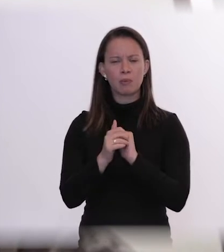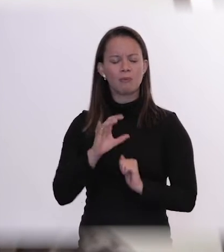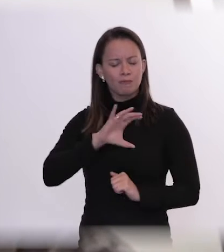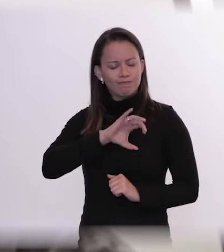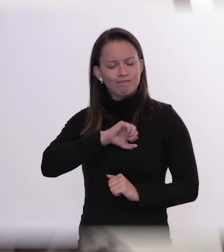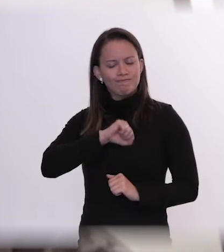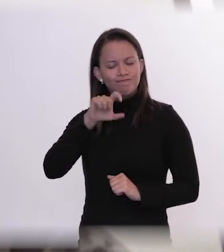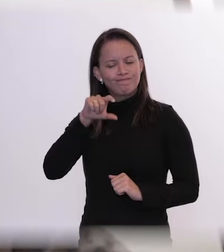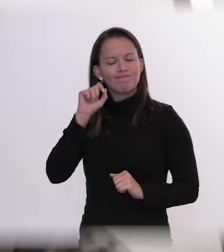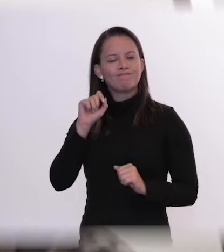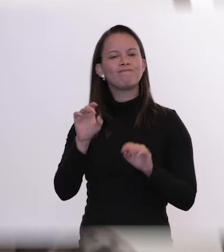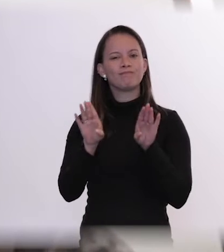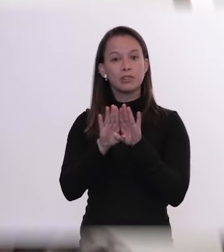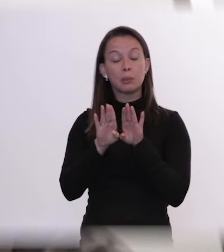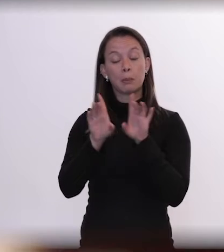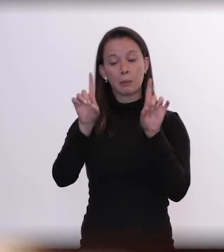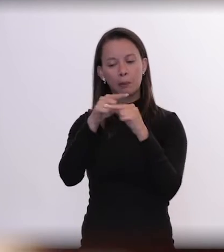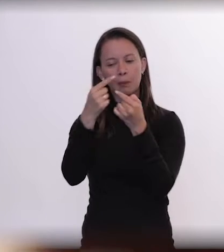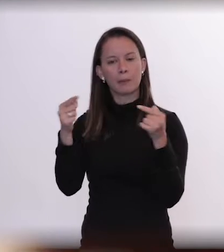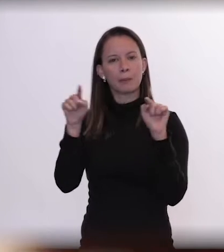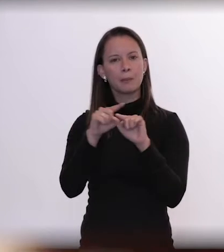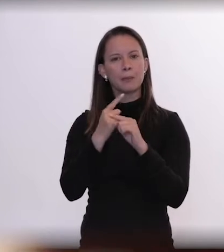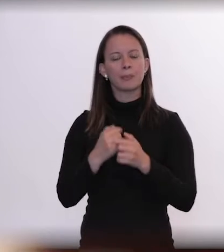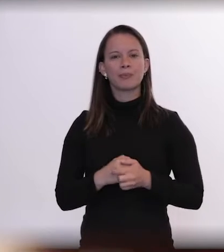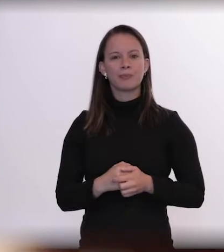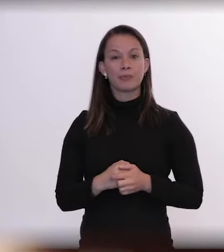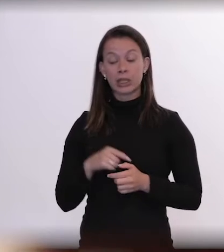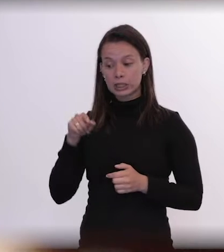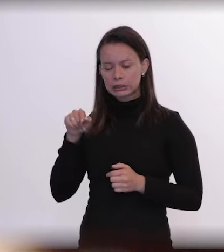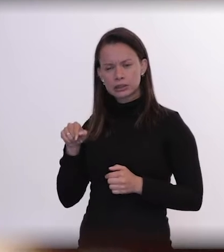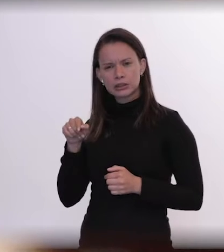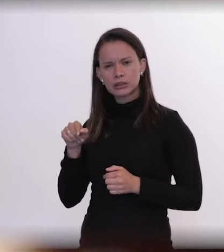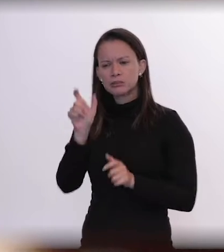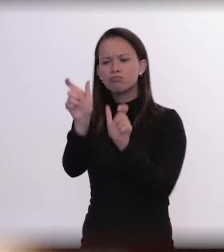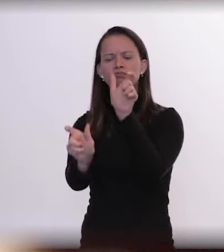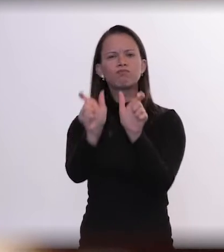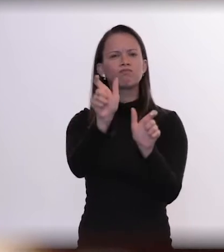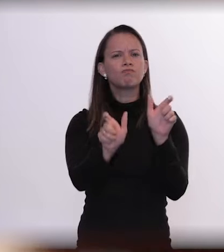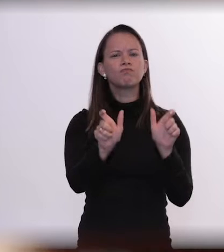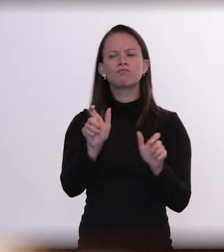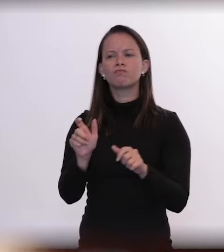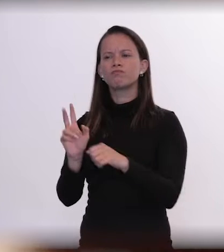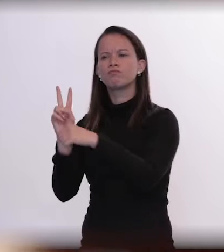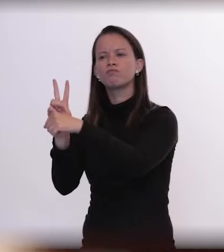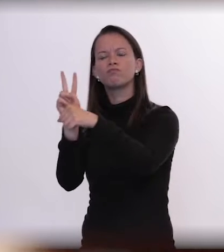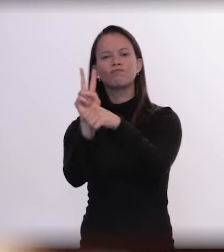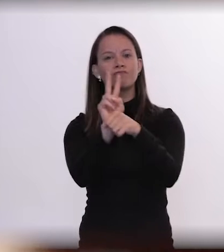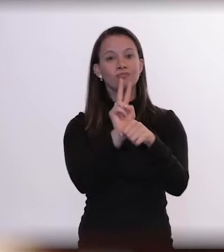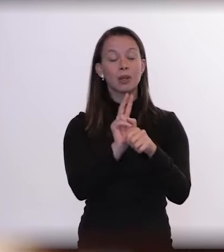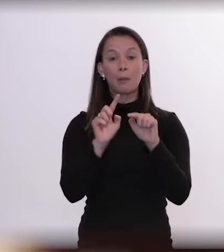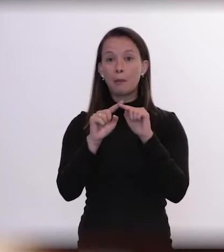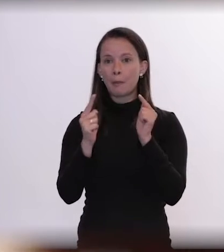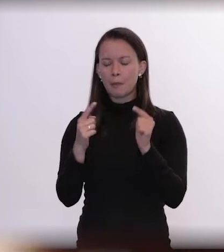preferências dele, gostava de música. Se disponibilizava a cuidar de todos, que nunca revelou